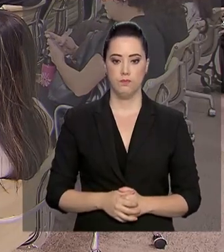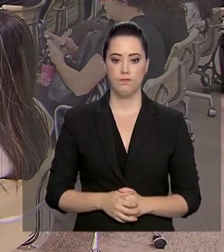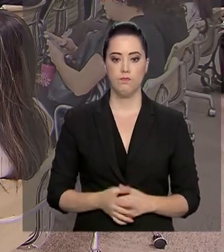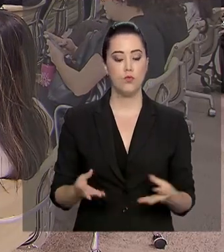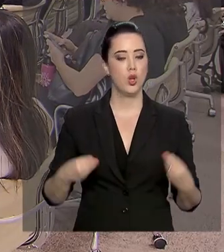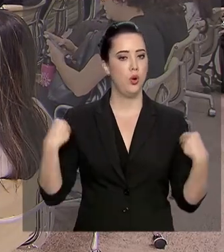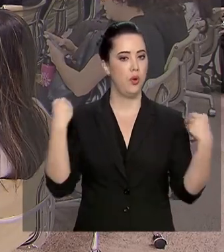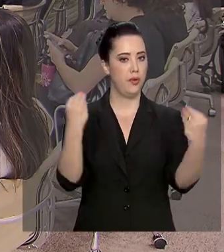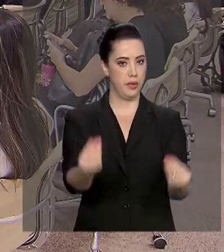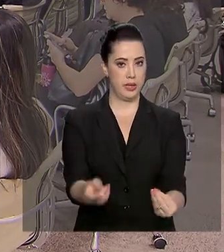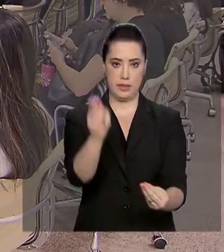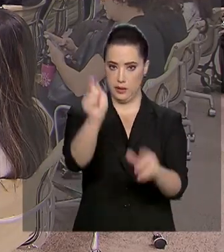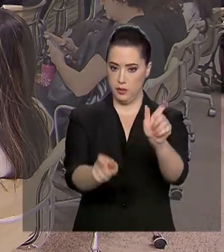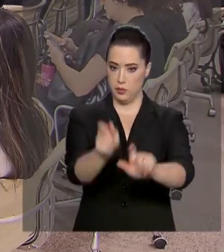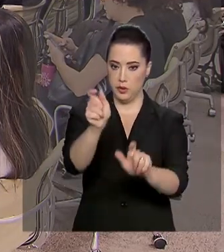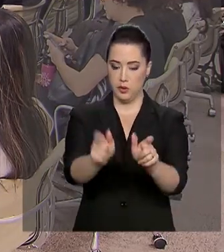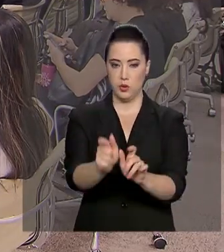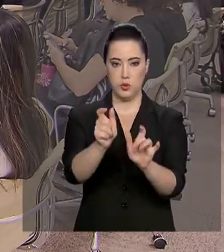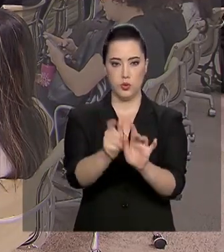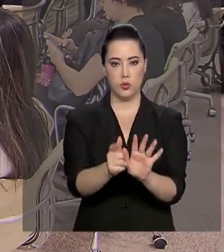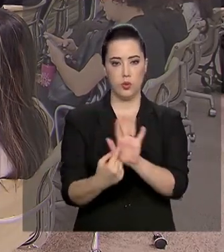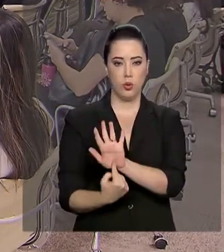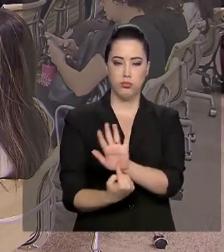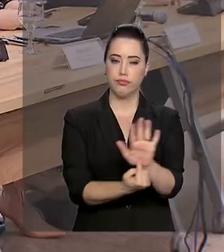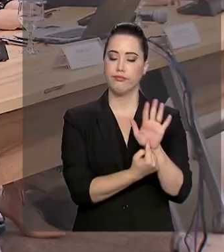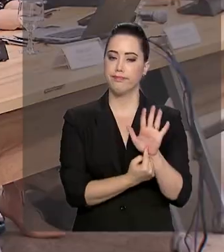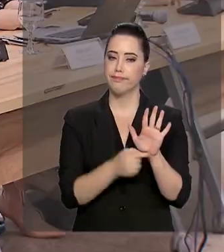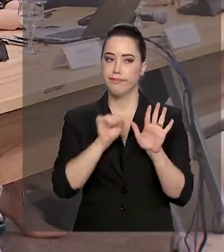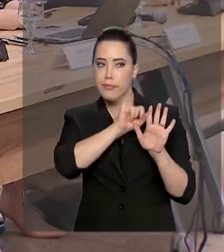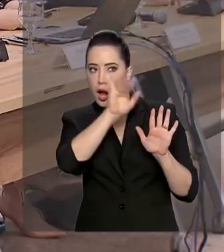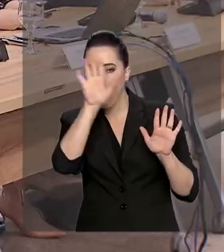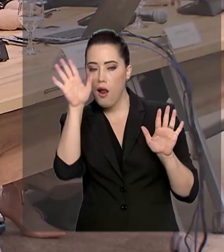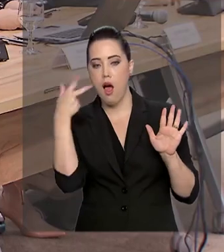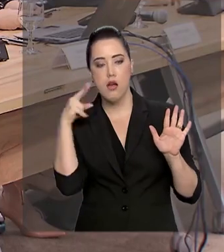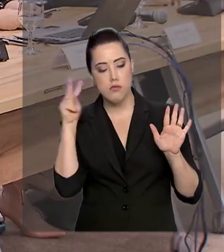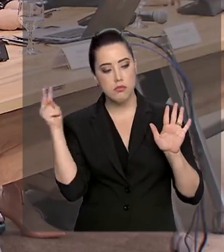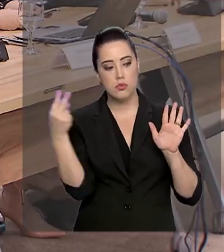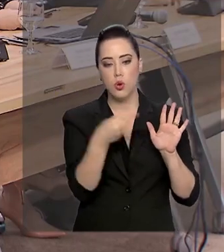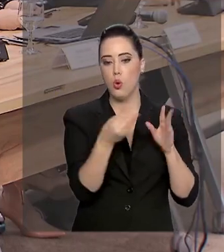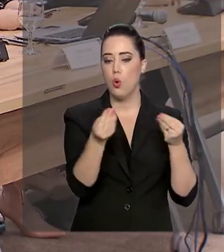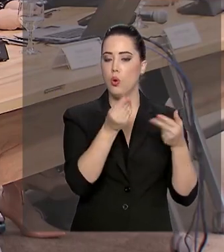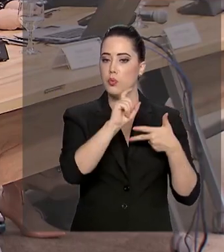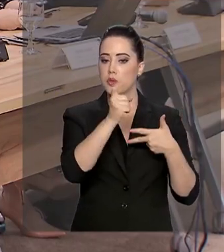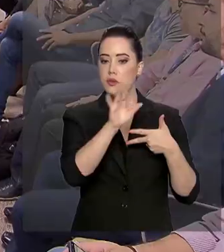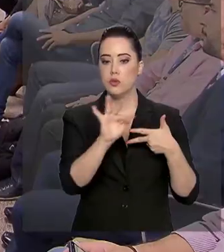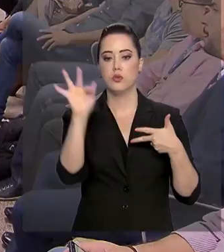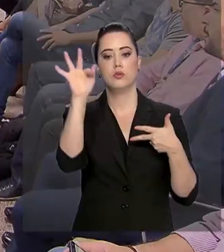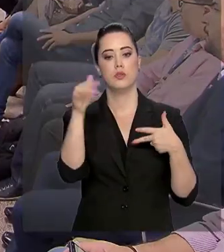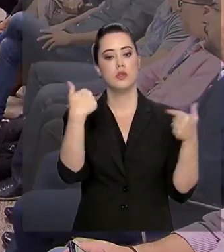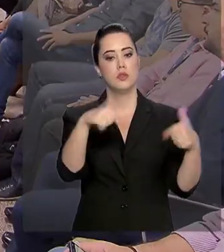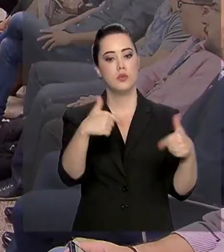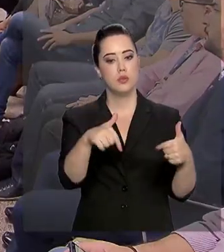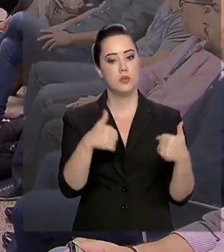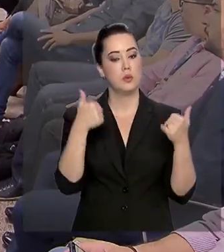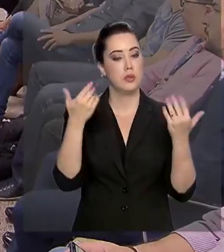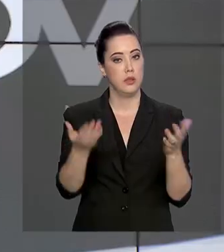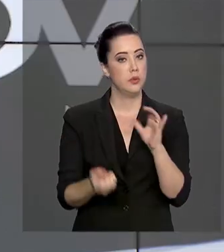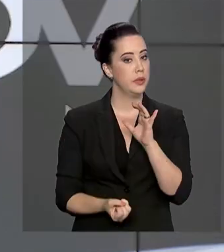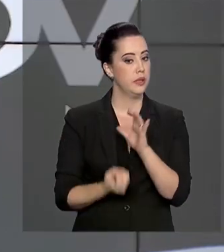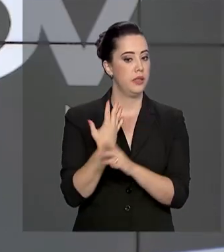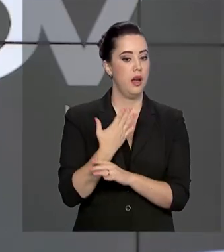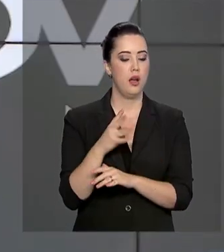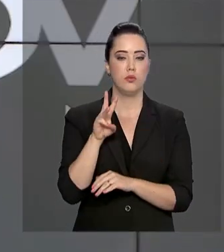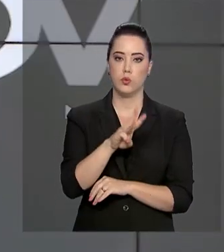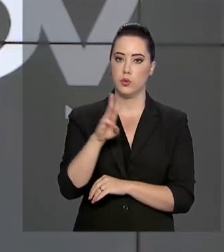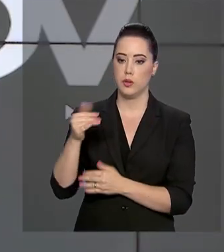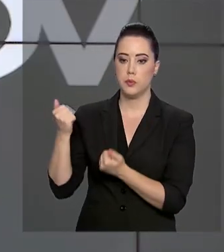Fornecer ao cidadão uma visão mais clara, transparente e objetiva do Executivo Federal. Para isso, foi criada a